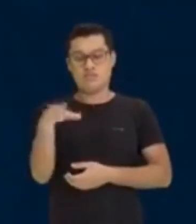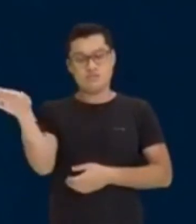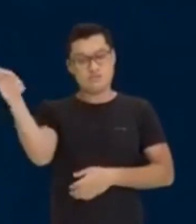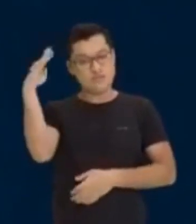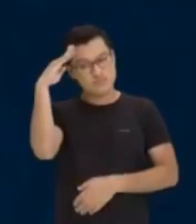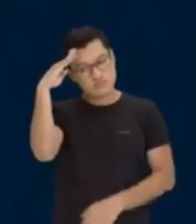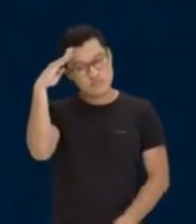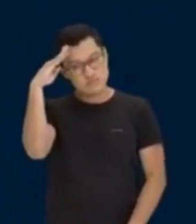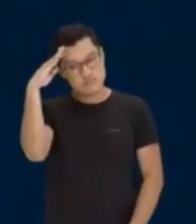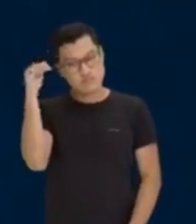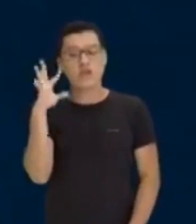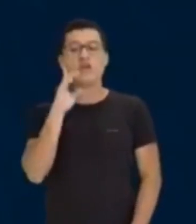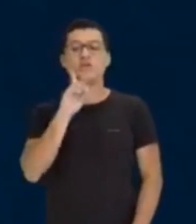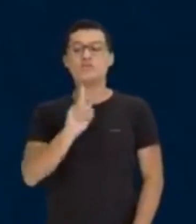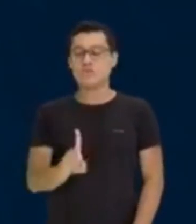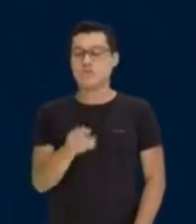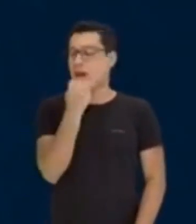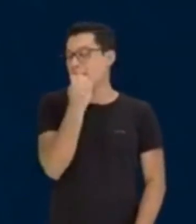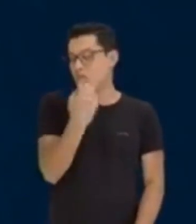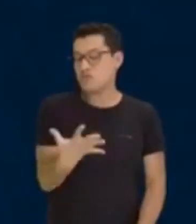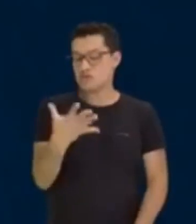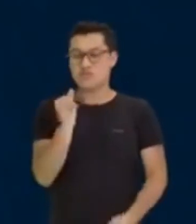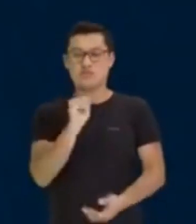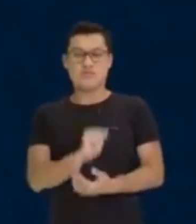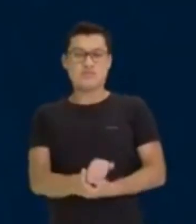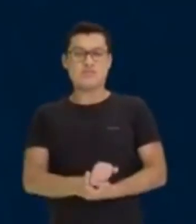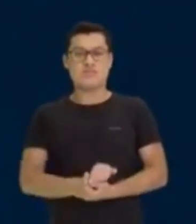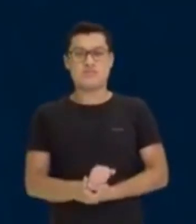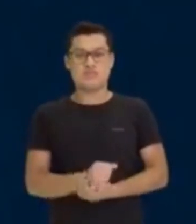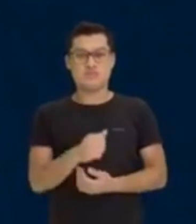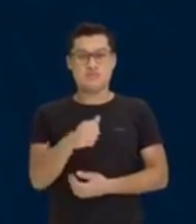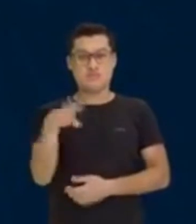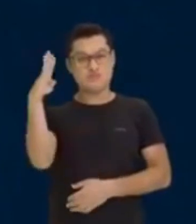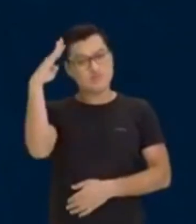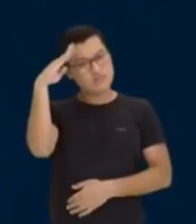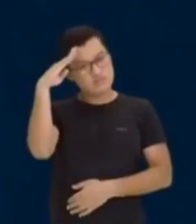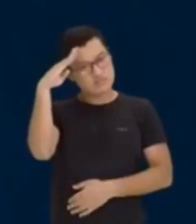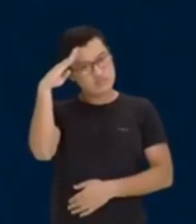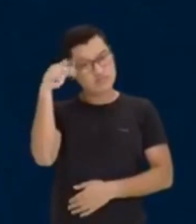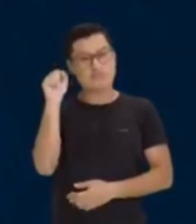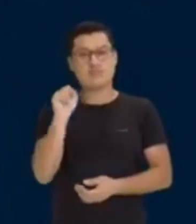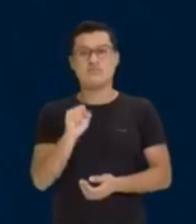Soldados é dias. Muito bem. Então vem aqui, ó. Soldados.